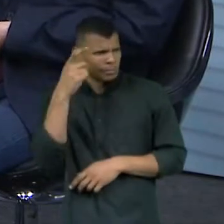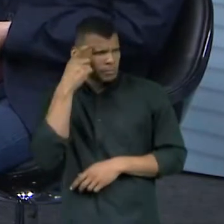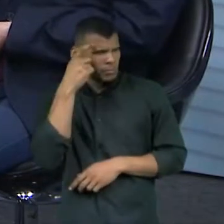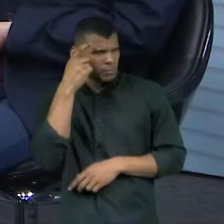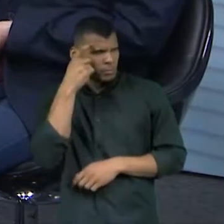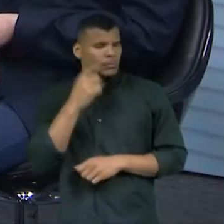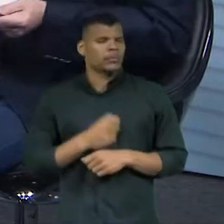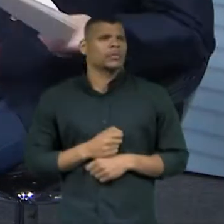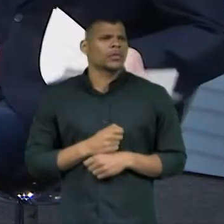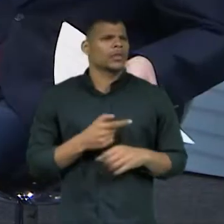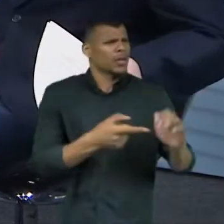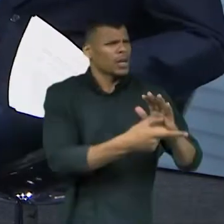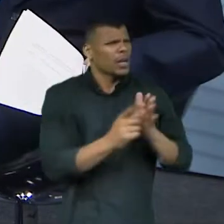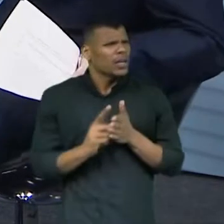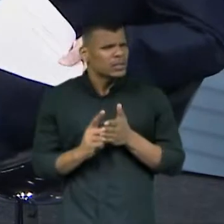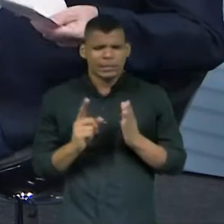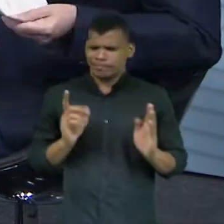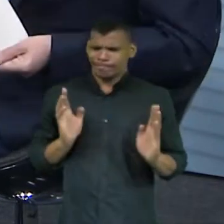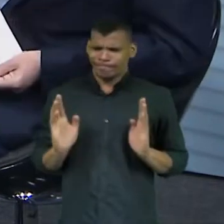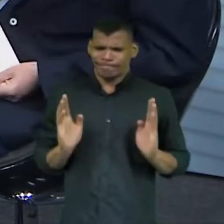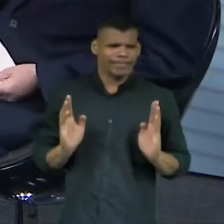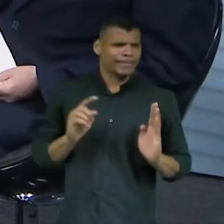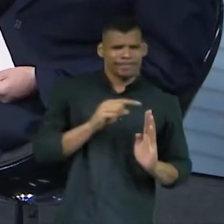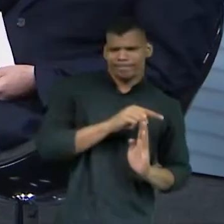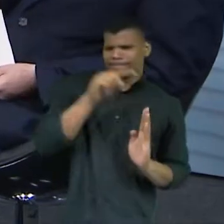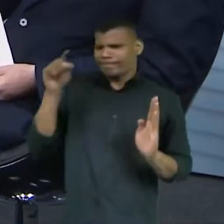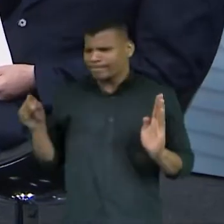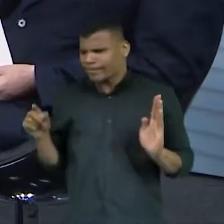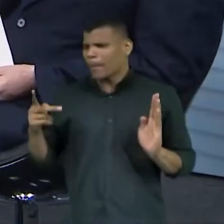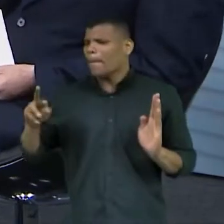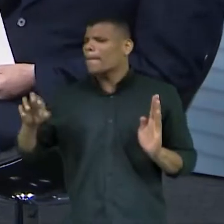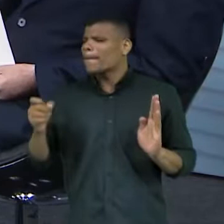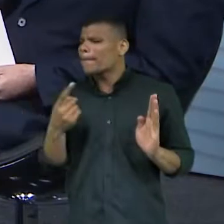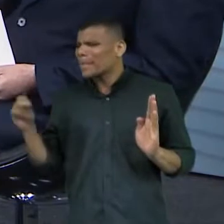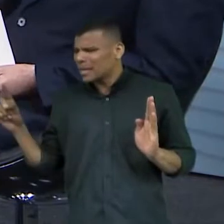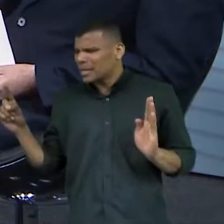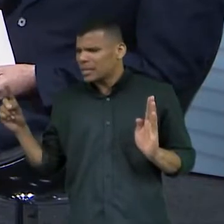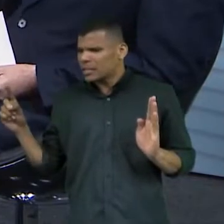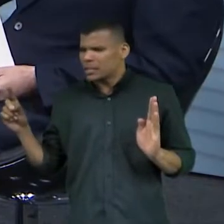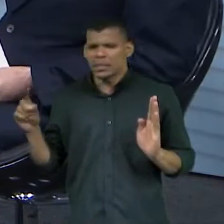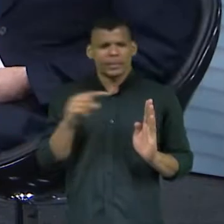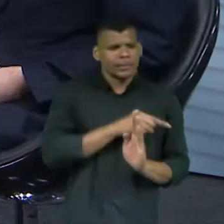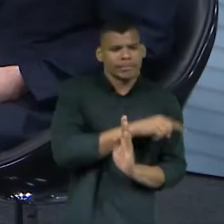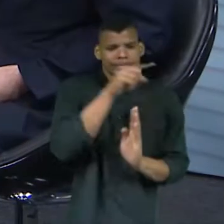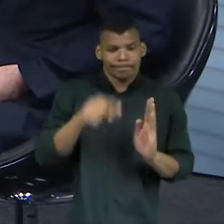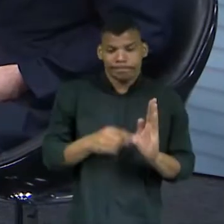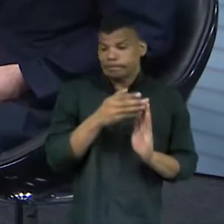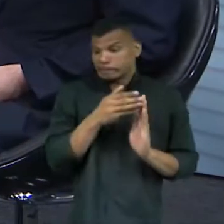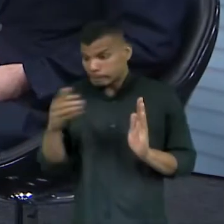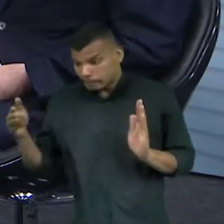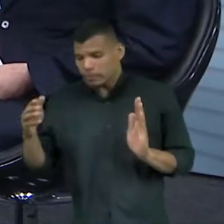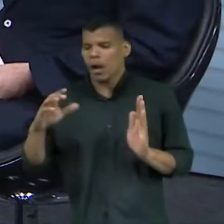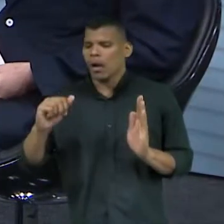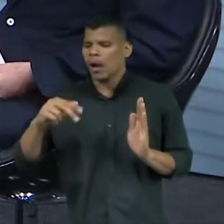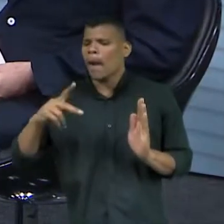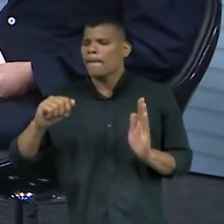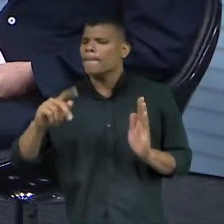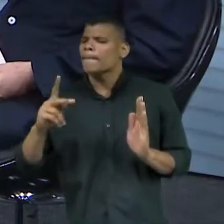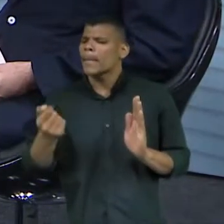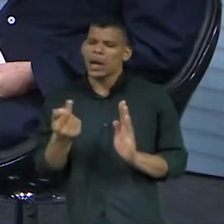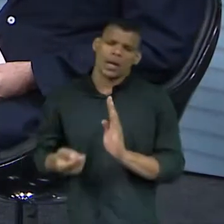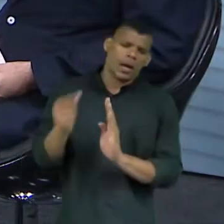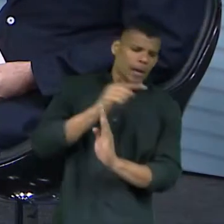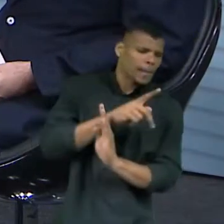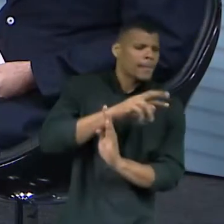tudo antes era pré-campanha, agora é a campanha, é assim? Isso, é. O período da campanha eleitoral, ele inicia